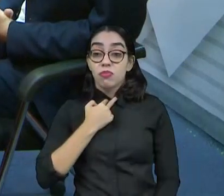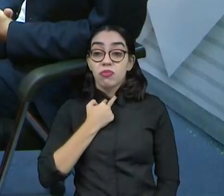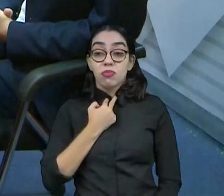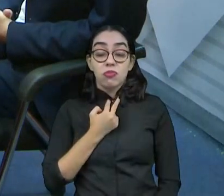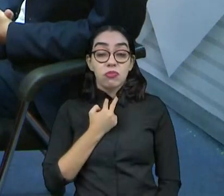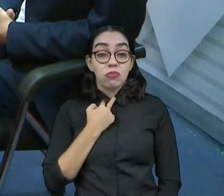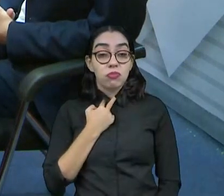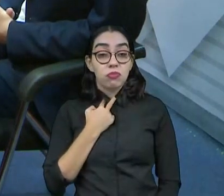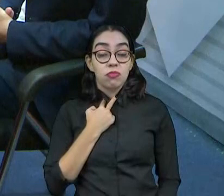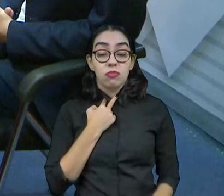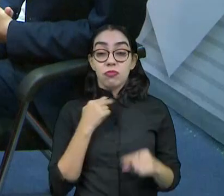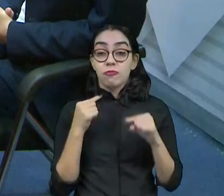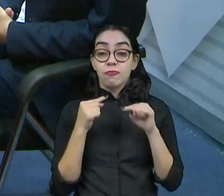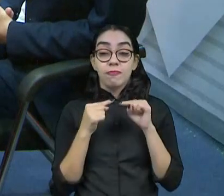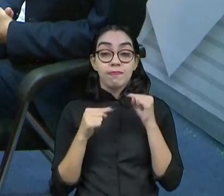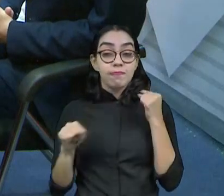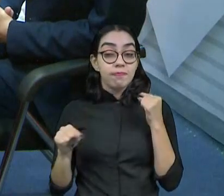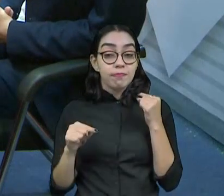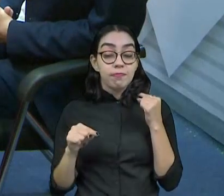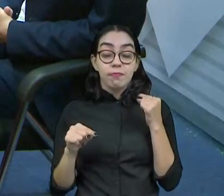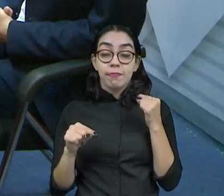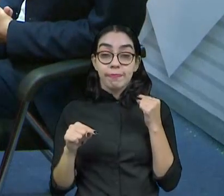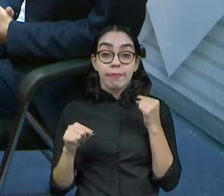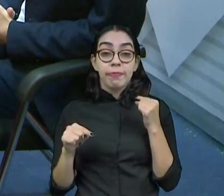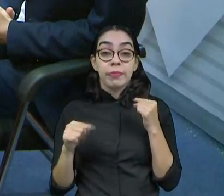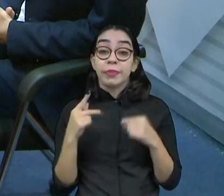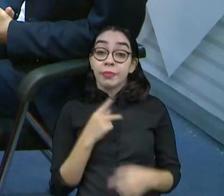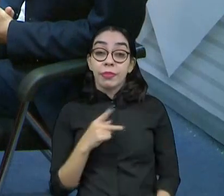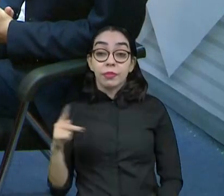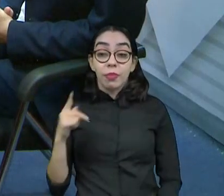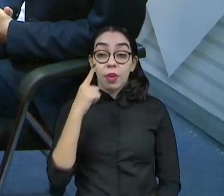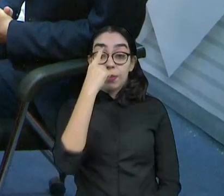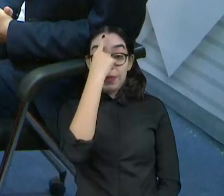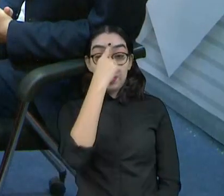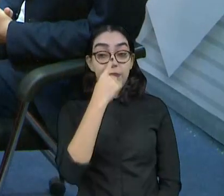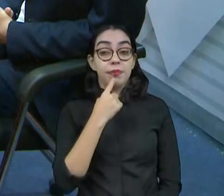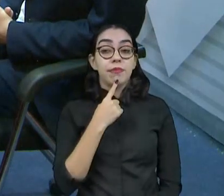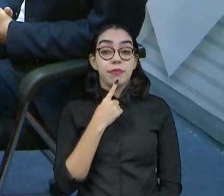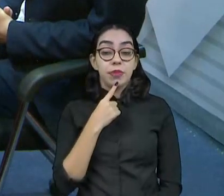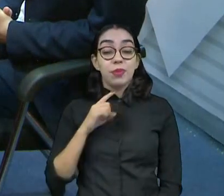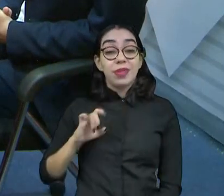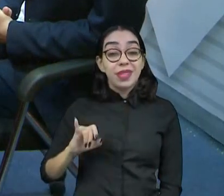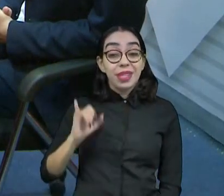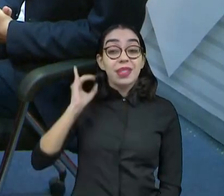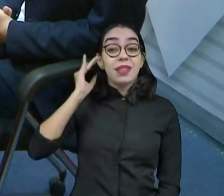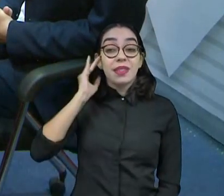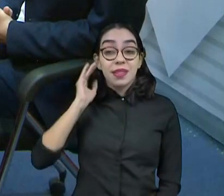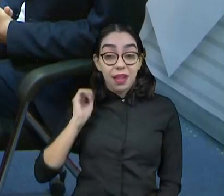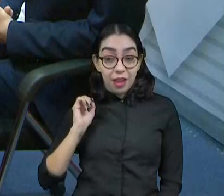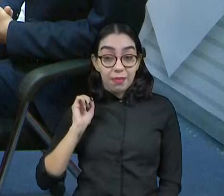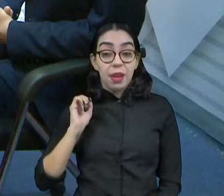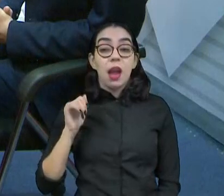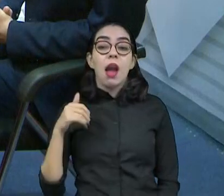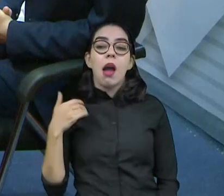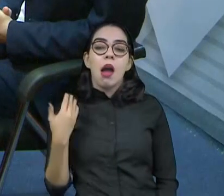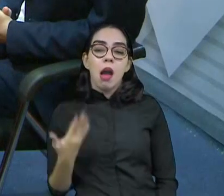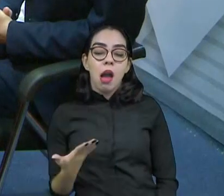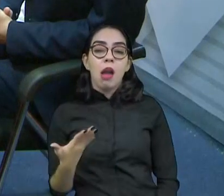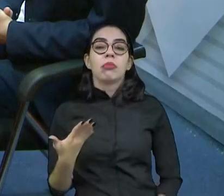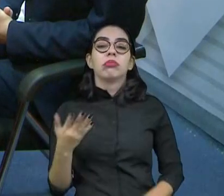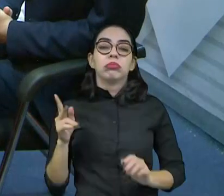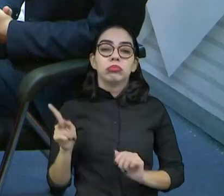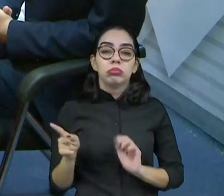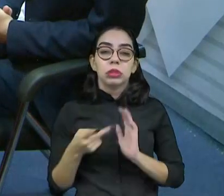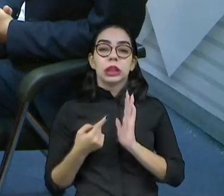ainda não era. Não, pois é, me disseram isso, que eu não participaria por isso. Eles excluem quando sabem. Aí, depois de um tempo, eu fui pesquisada mesmo